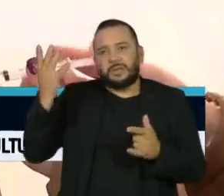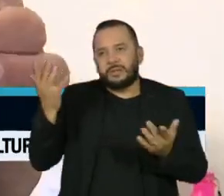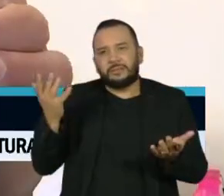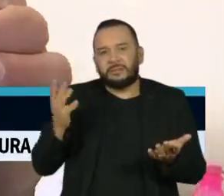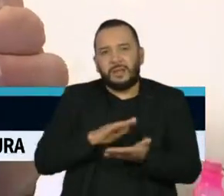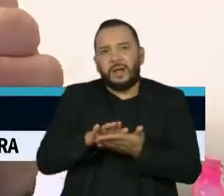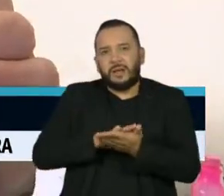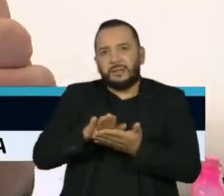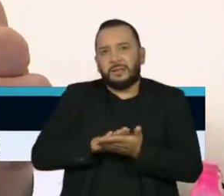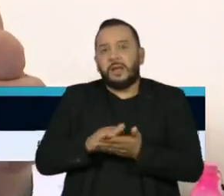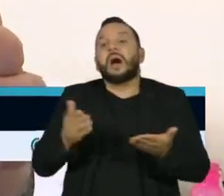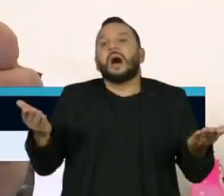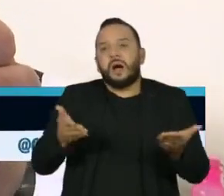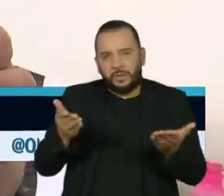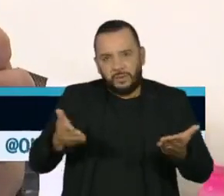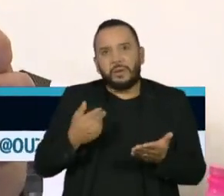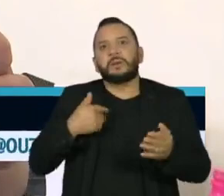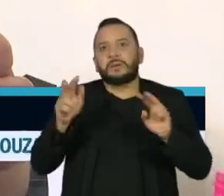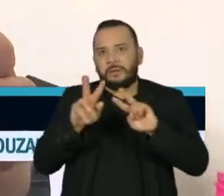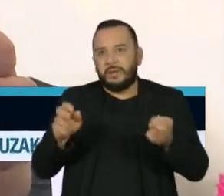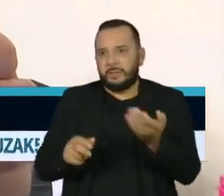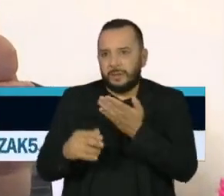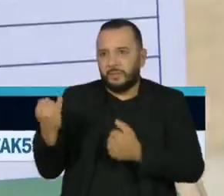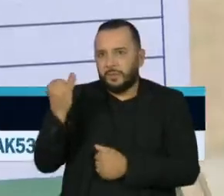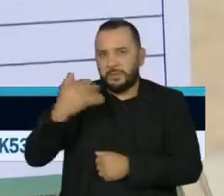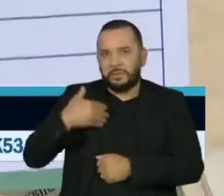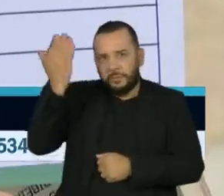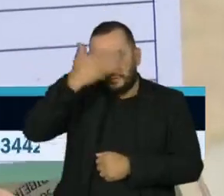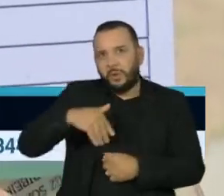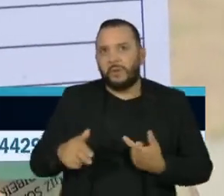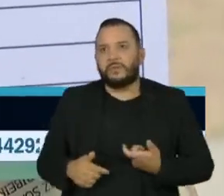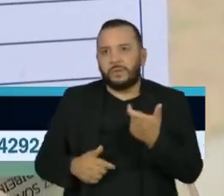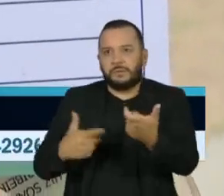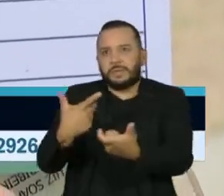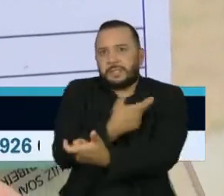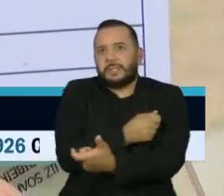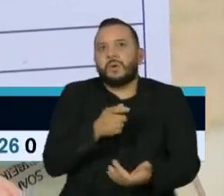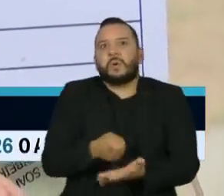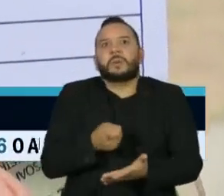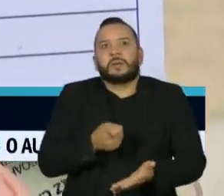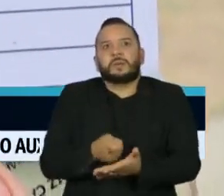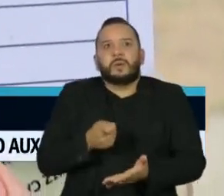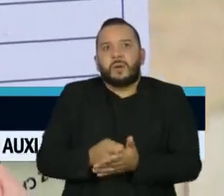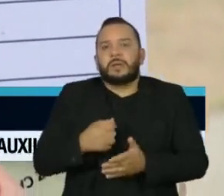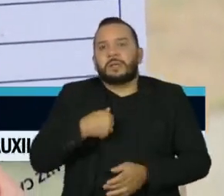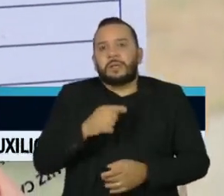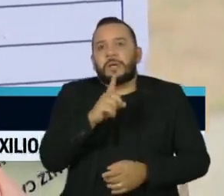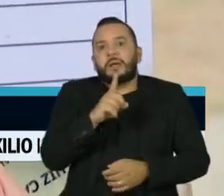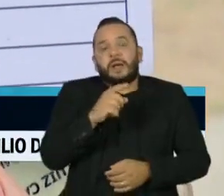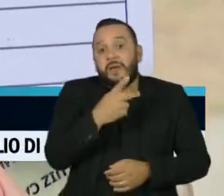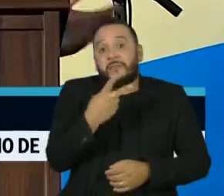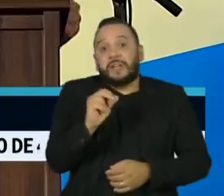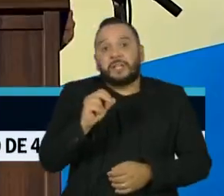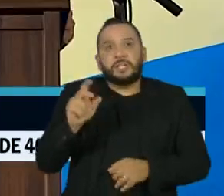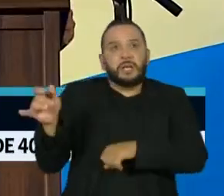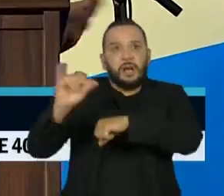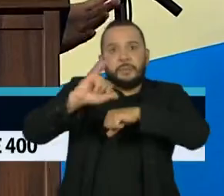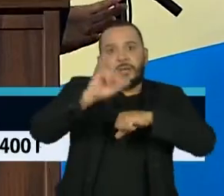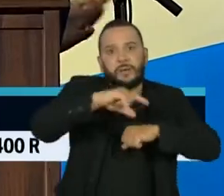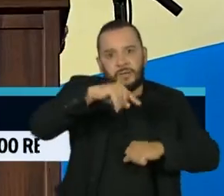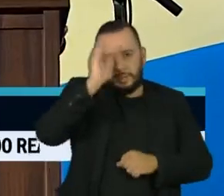pandemia, passaram a tratar o tema. E o comprovante de vacinação se tornou obrigatório em cerca de 20 capitais brasileiras.